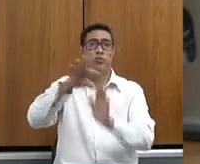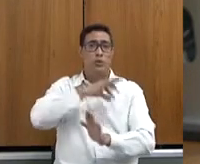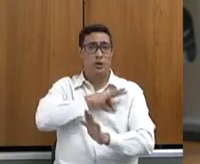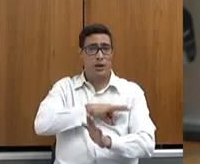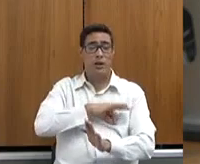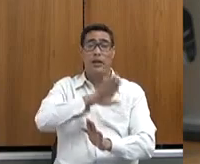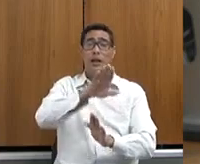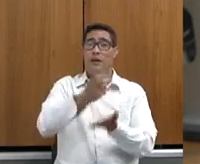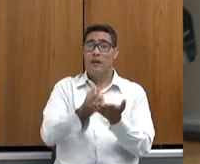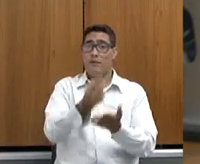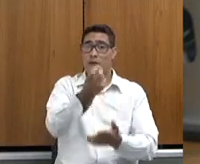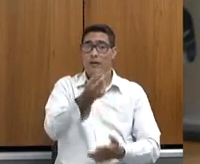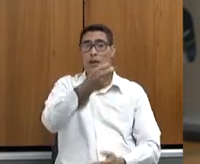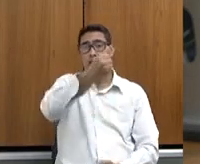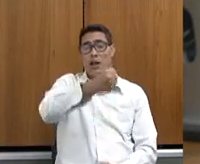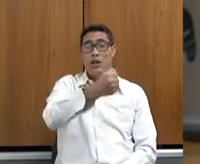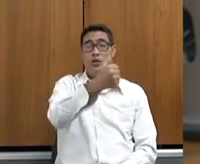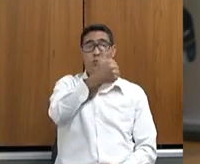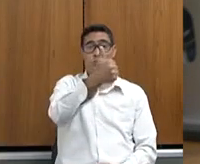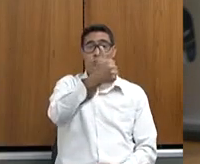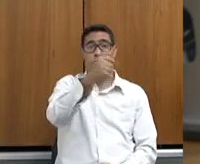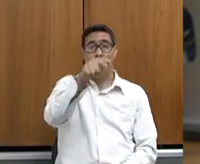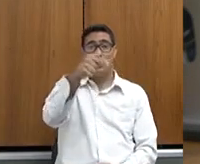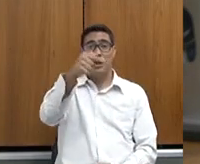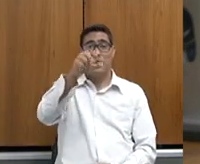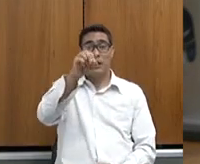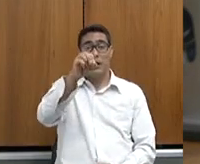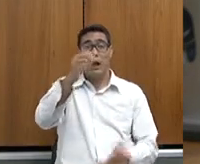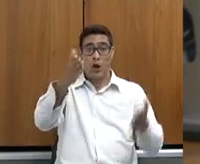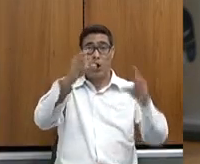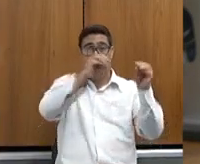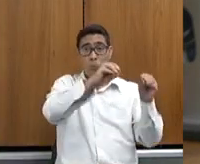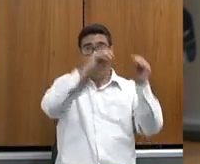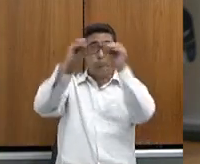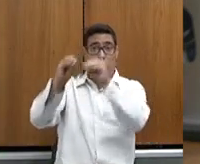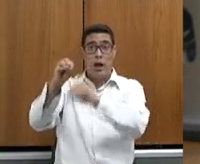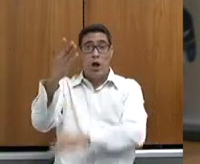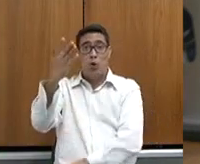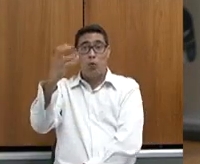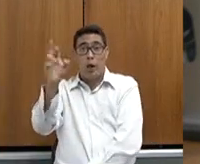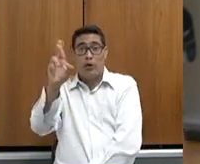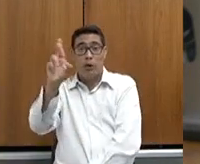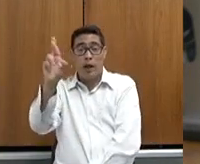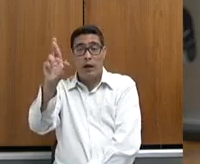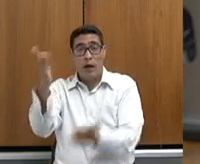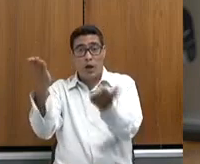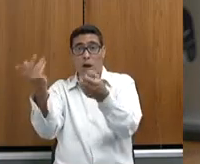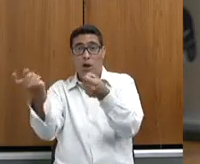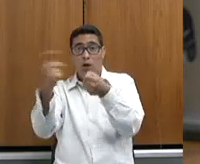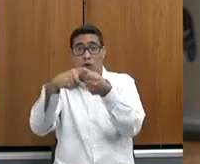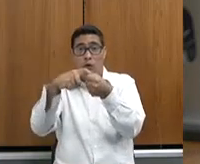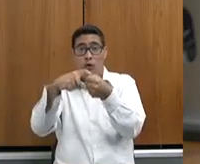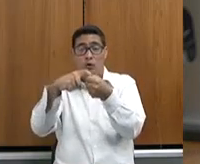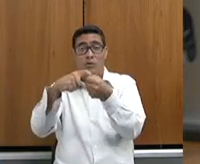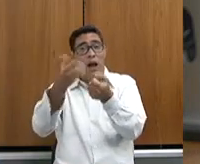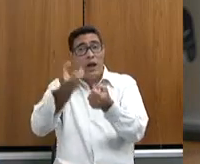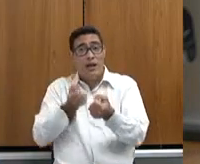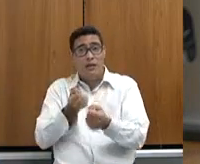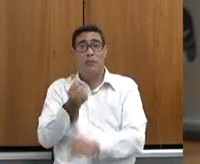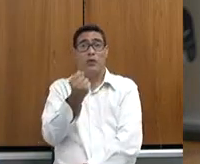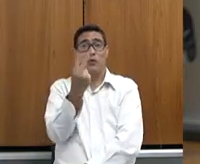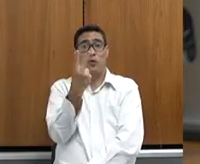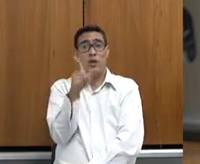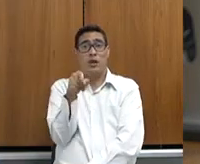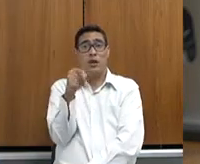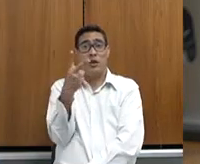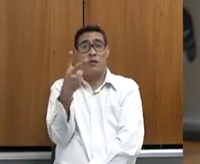leite a 1,70, 1,80, 1,90, de repente vai a 4 reais e, de repente, volta agora, essa semana, o pessoal recebendo 2,20, 2